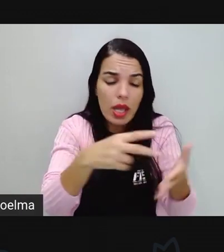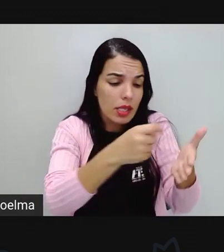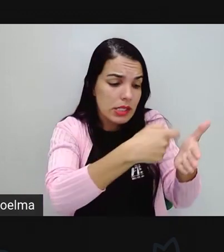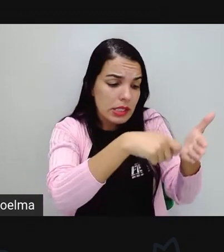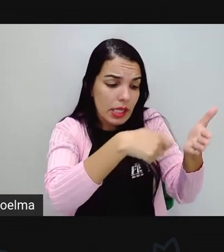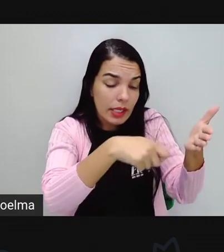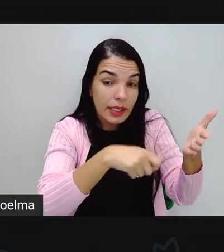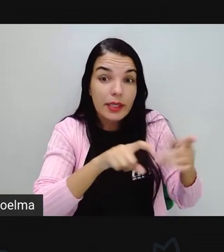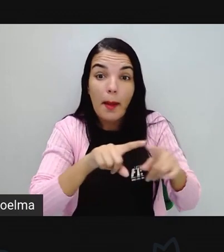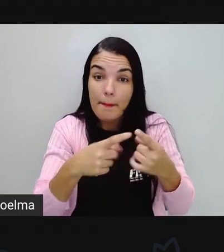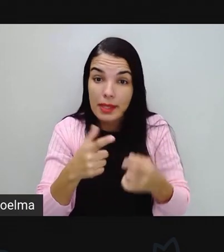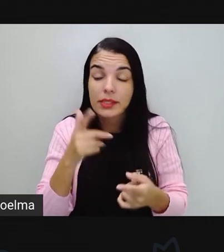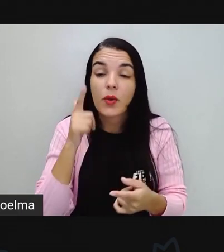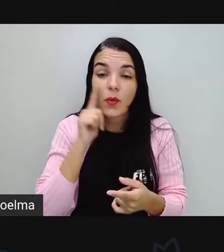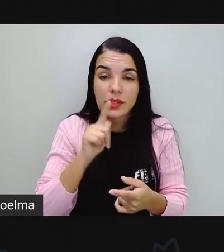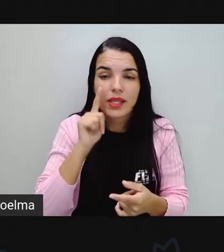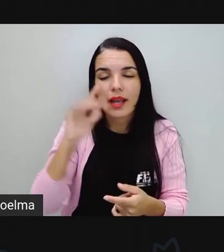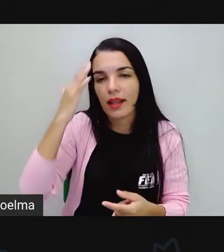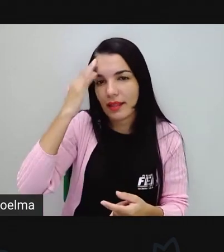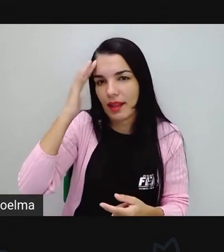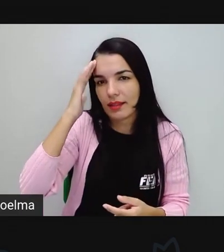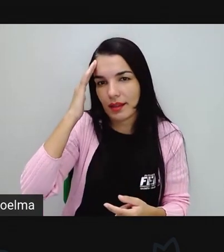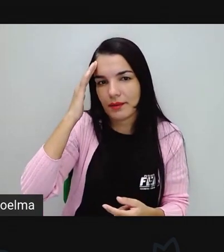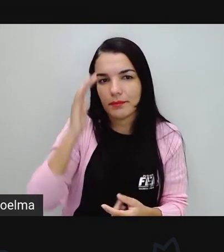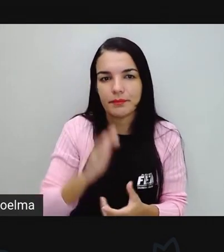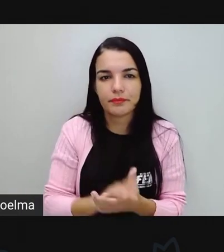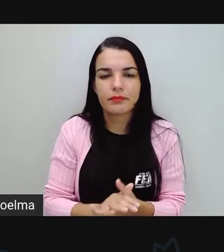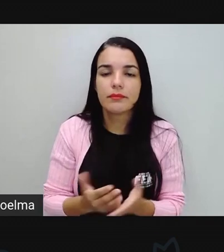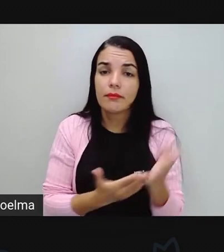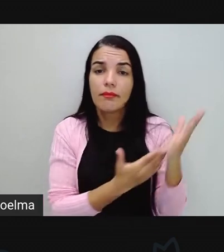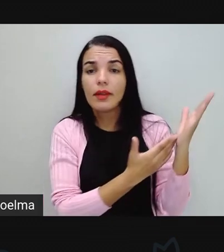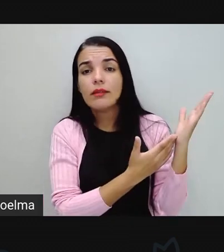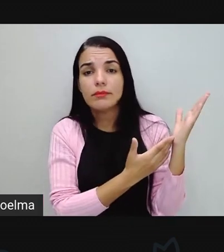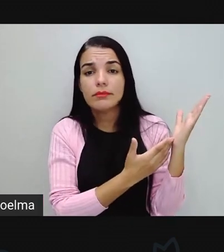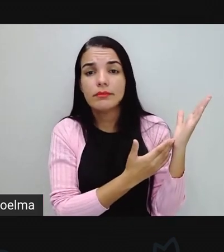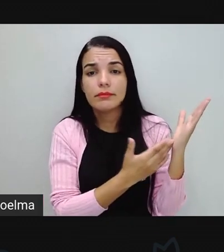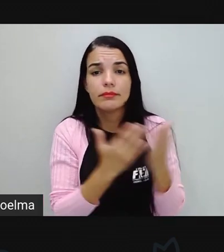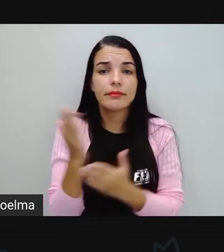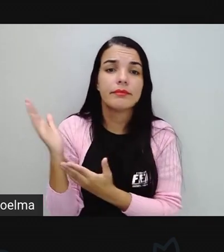dessa imagem. Isso aqui significa o quê?